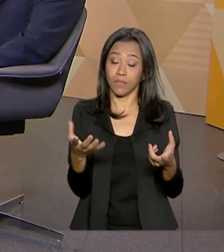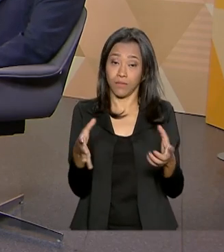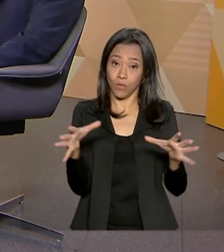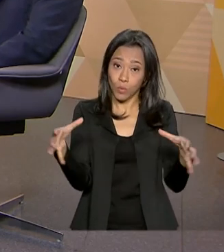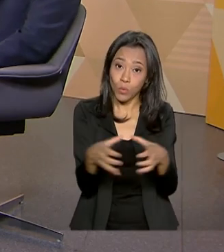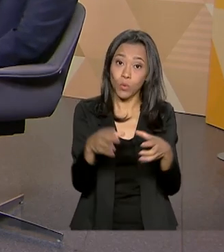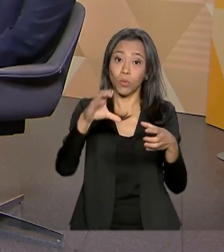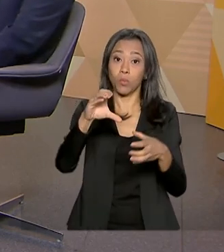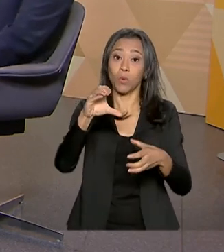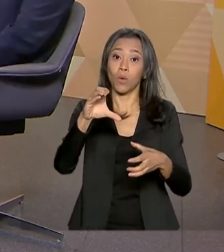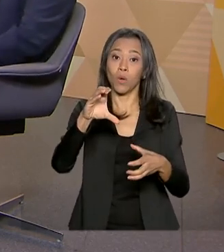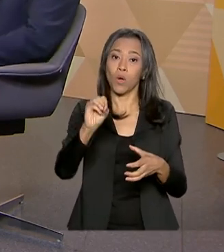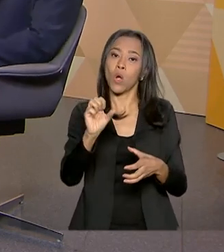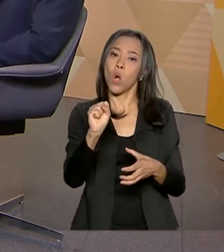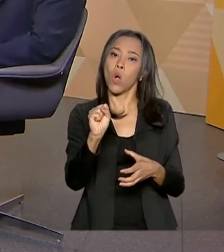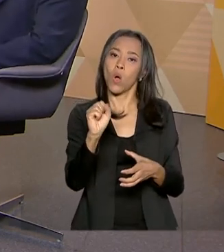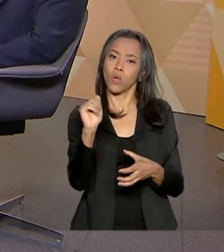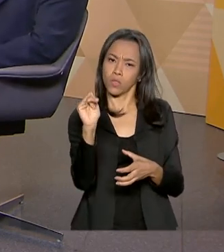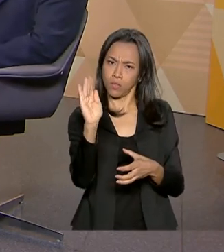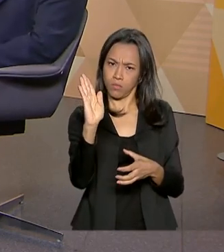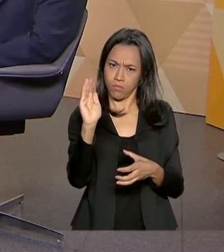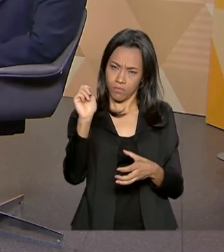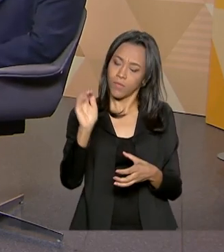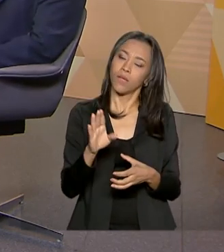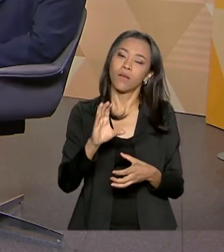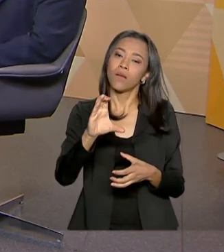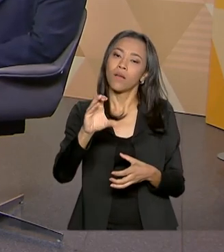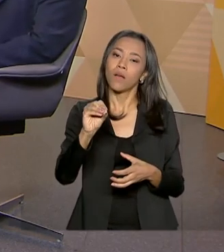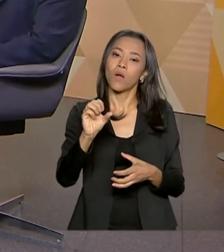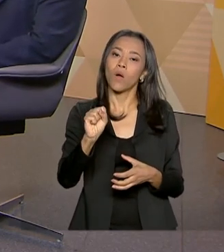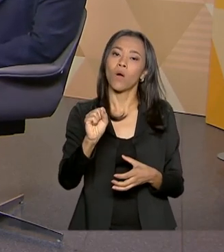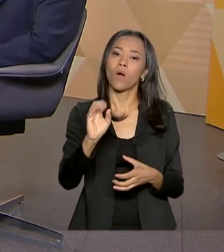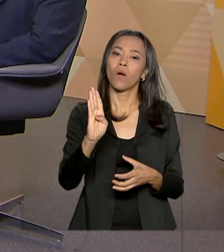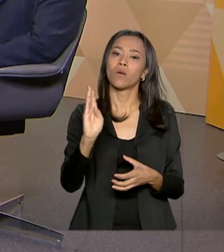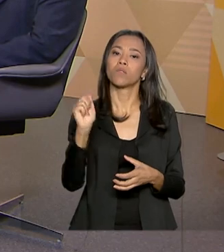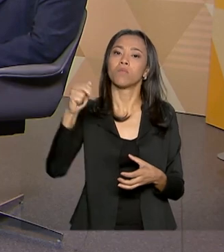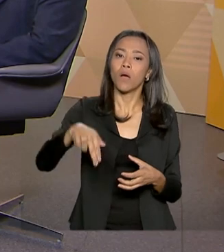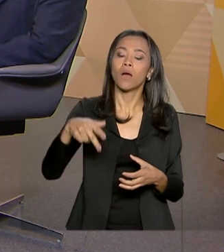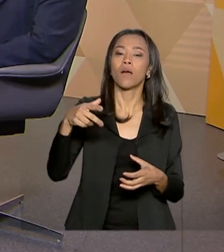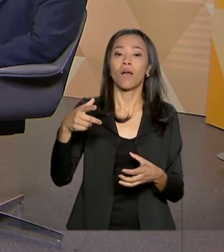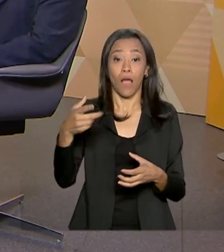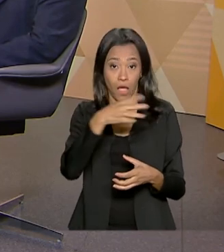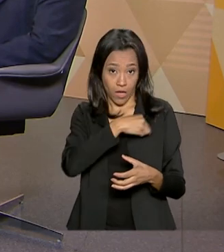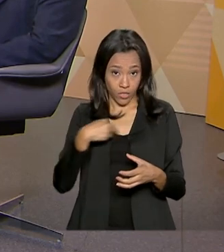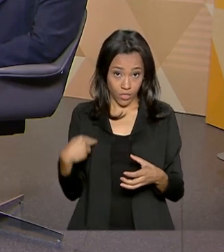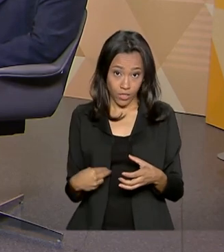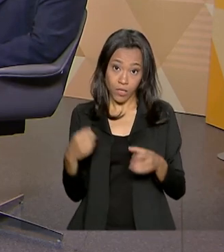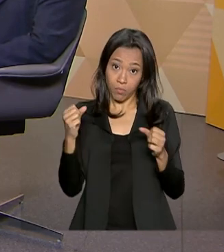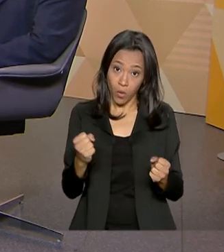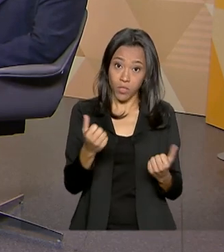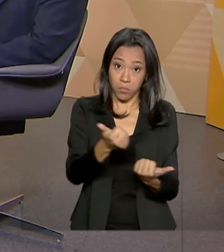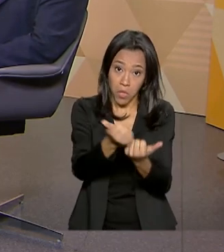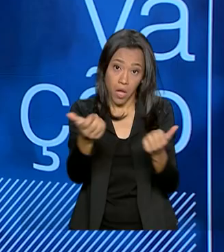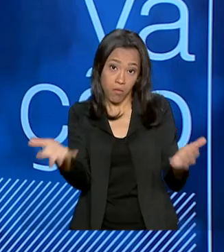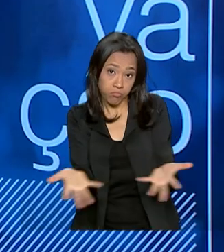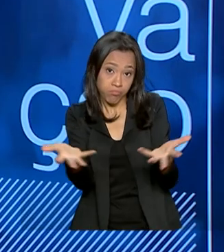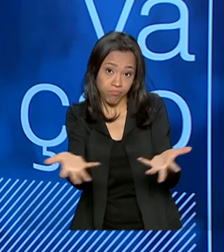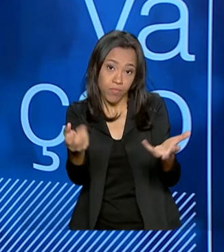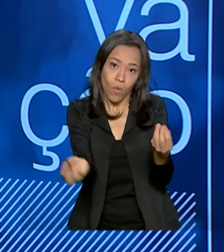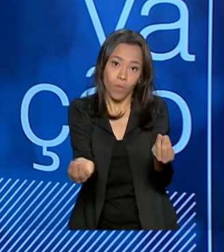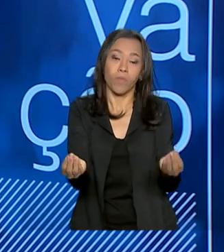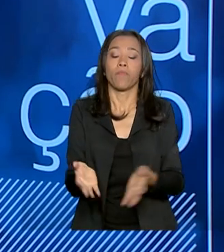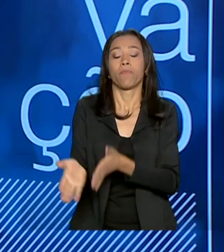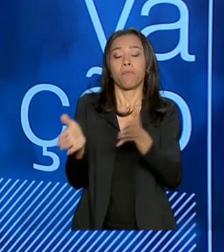mais nesses setores, de uma forma mais organizada, como o senhor apontou? É, exatamente a nossa visão, a China lançou há cinco anos atrás